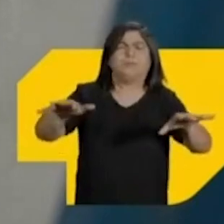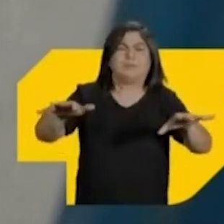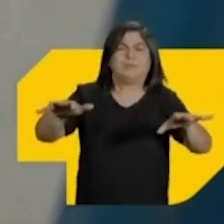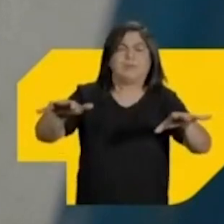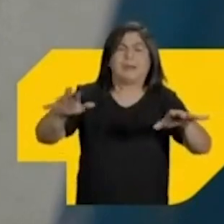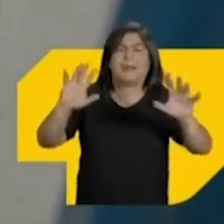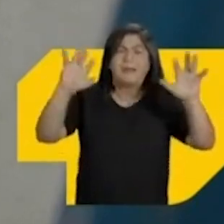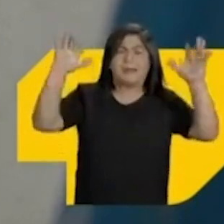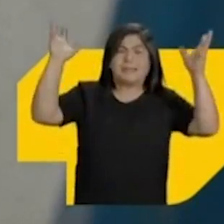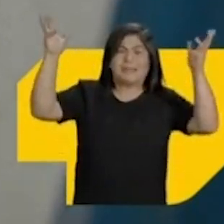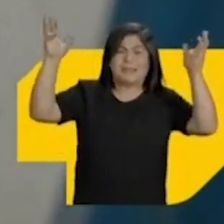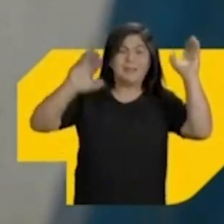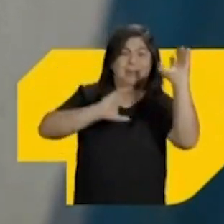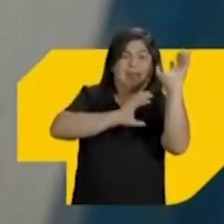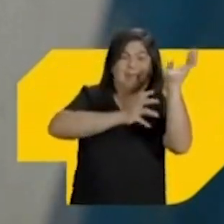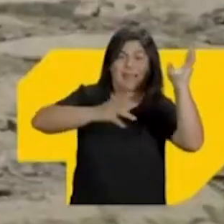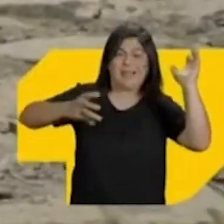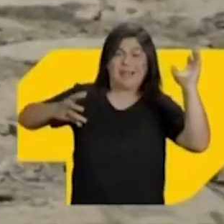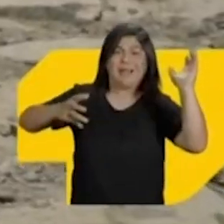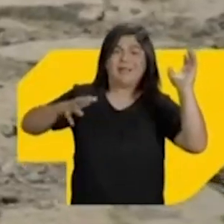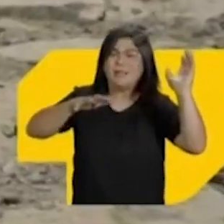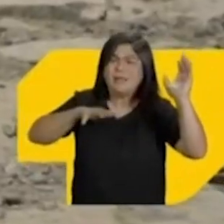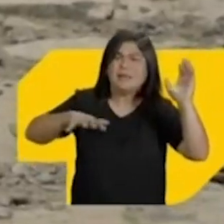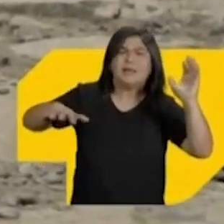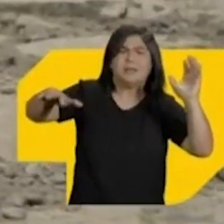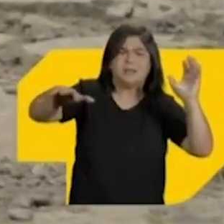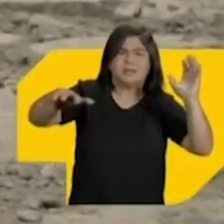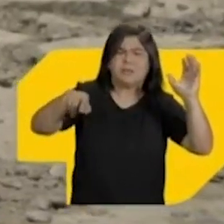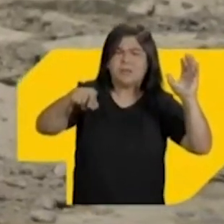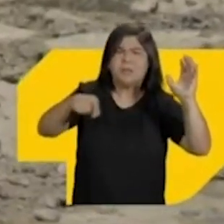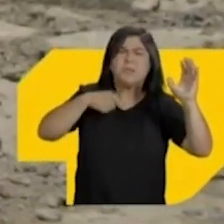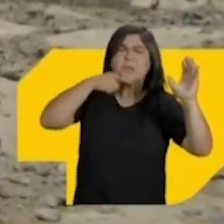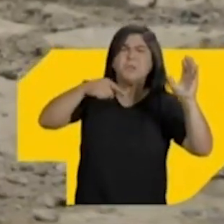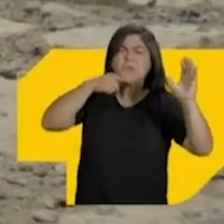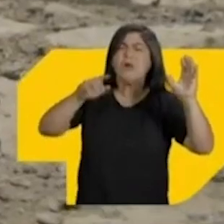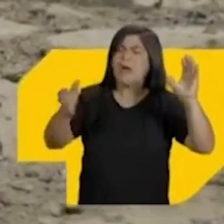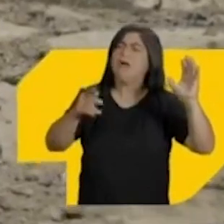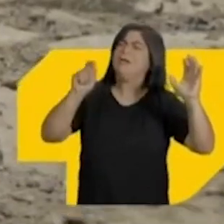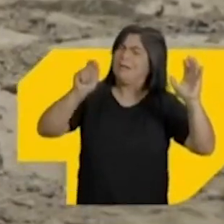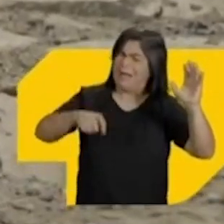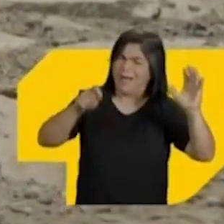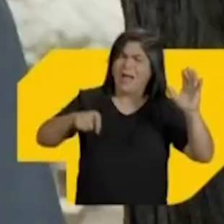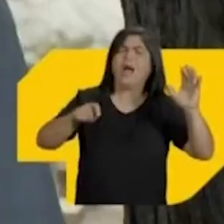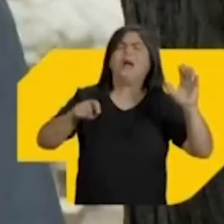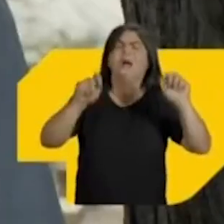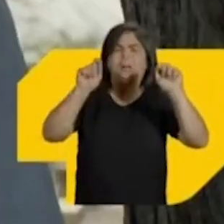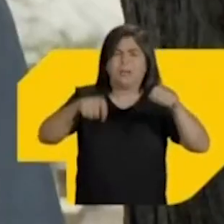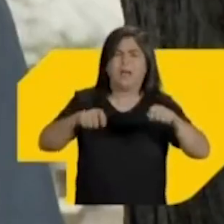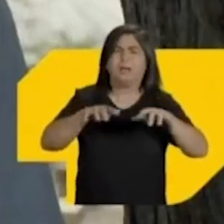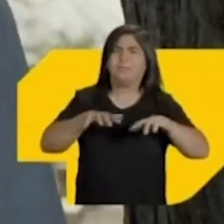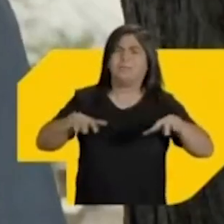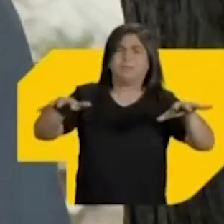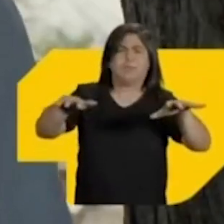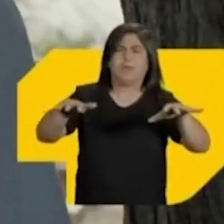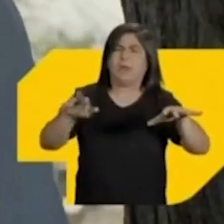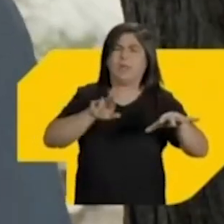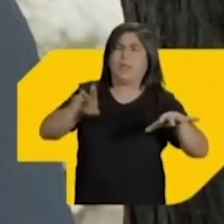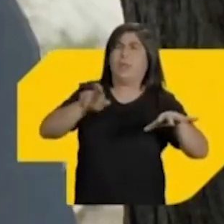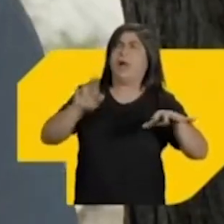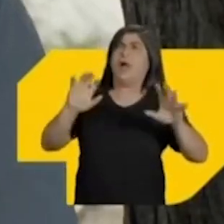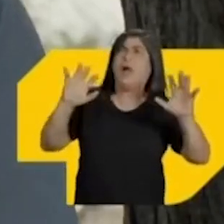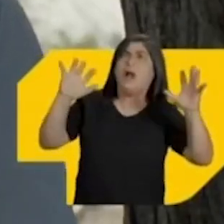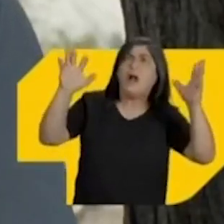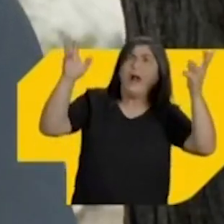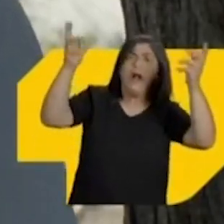do semiário é não associar a semiaridez à incapacidade de produção. Nosso principal fator